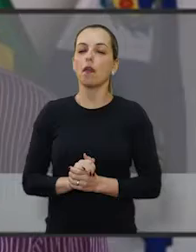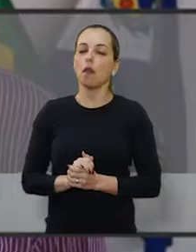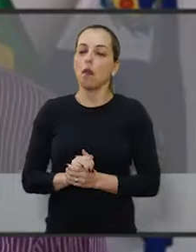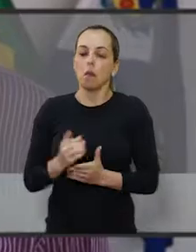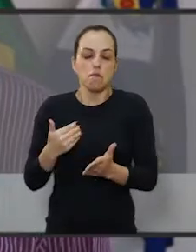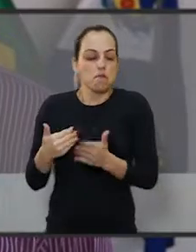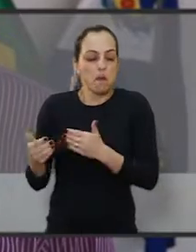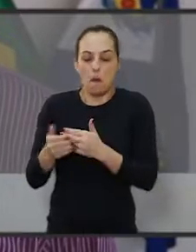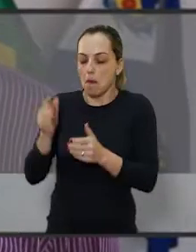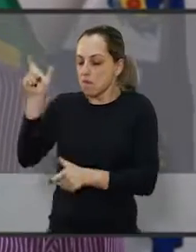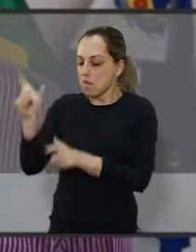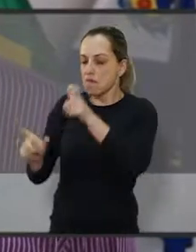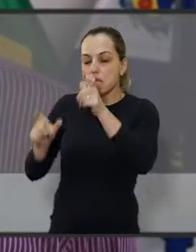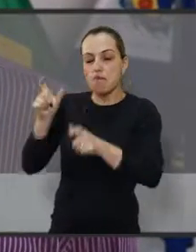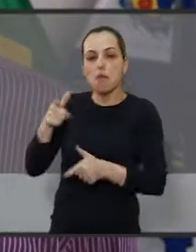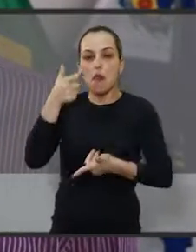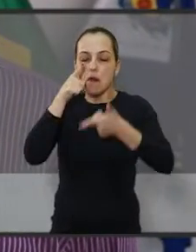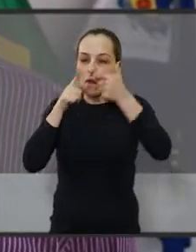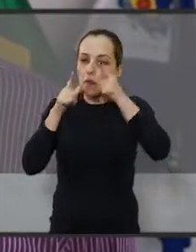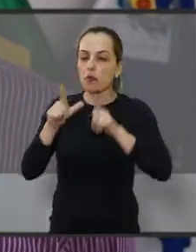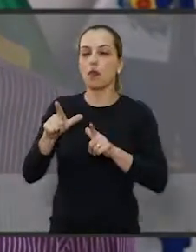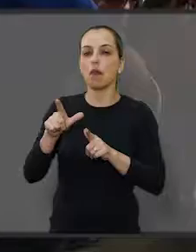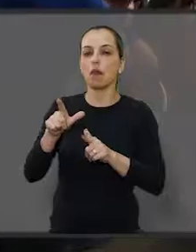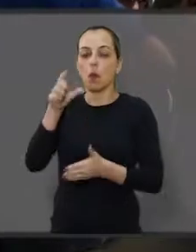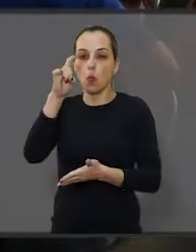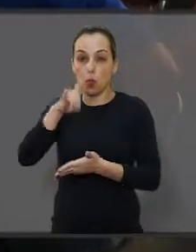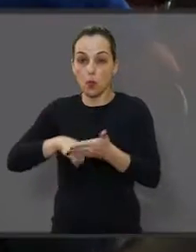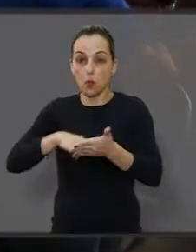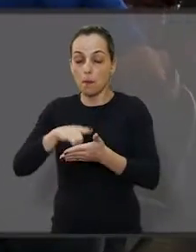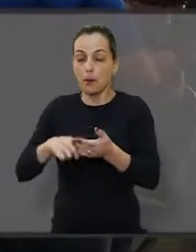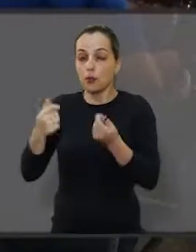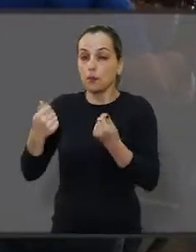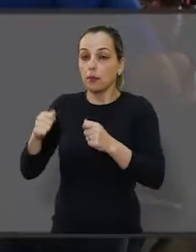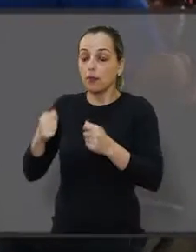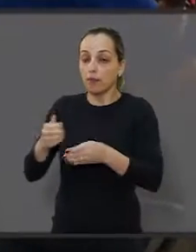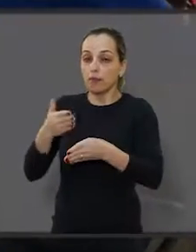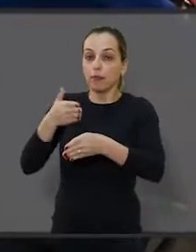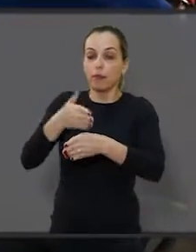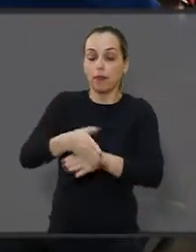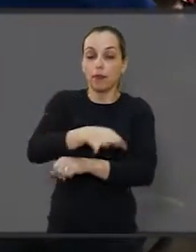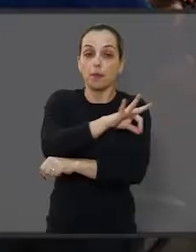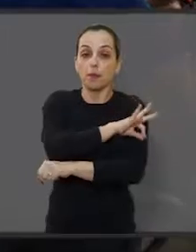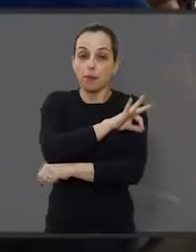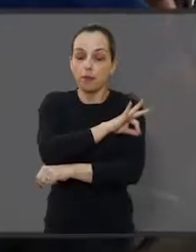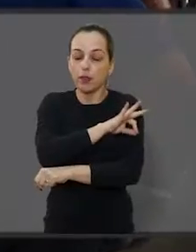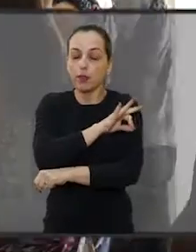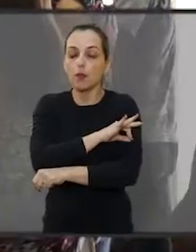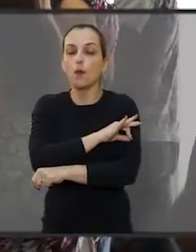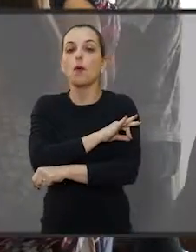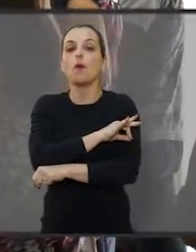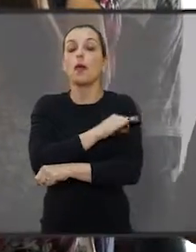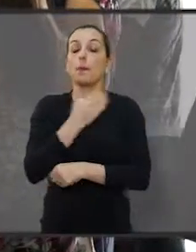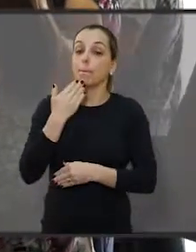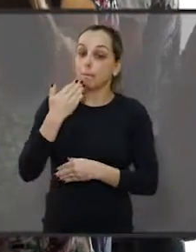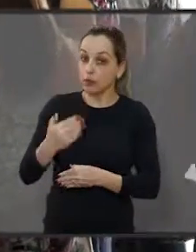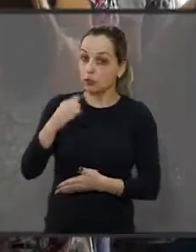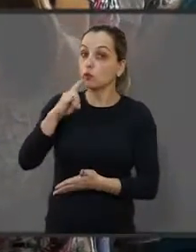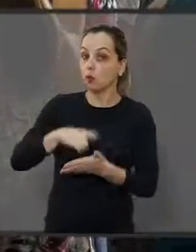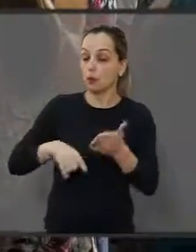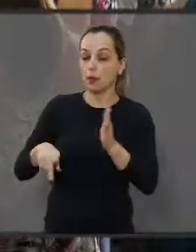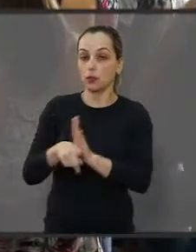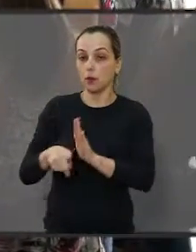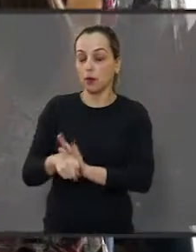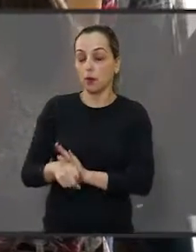qualquer contribuinte retirar a certidão negativa de débitos, tinha que vir na prefeitura, tinha que vir até a prefeitura e solicitar.